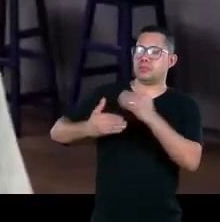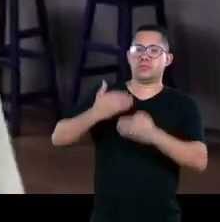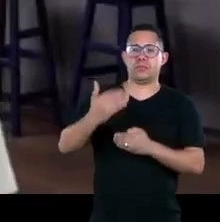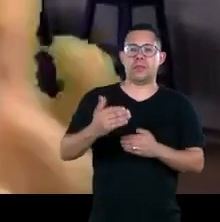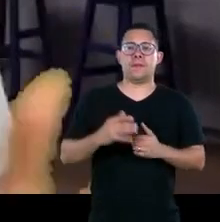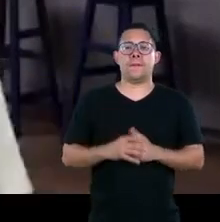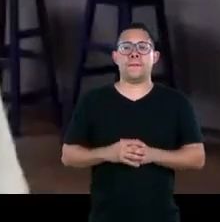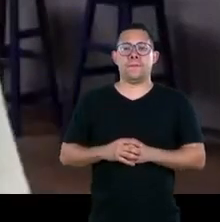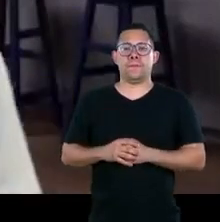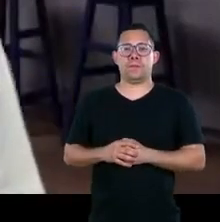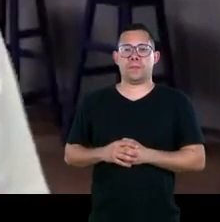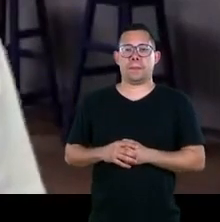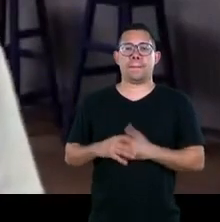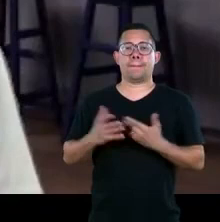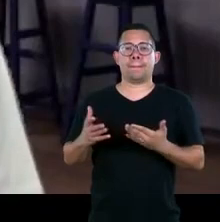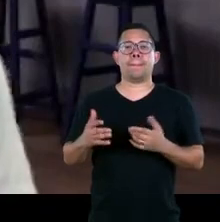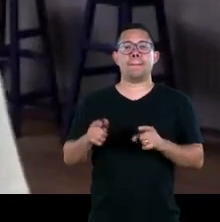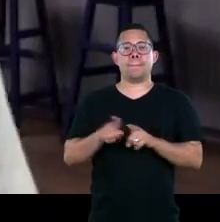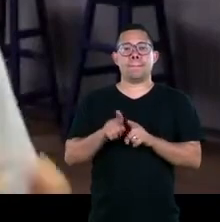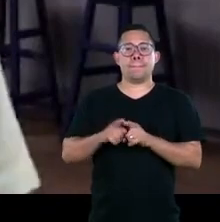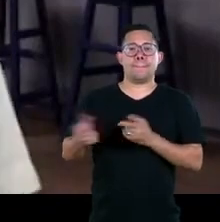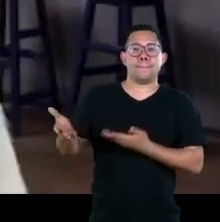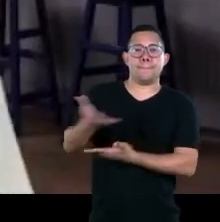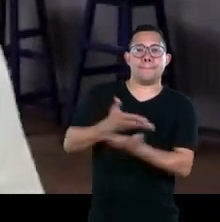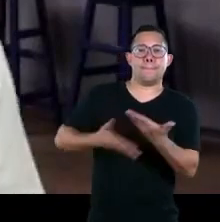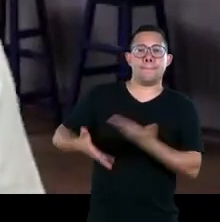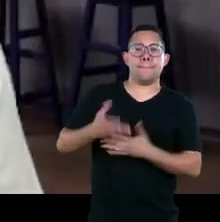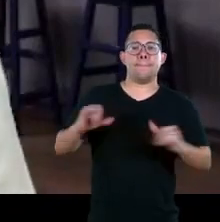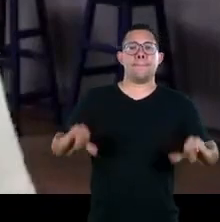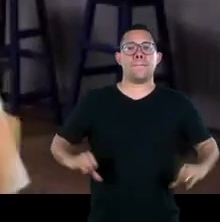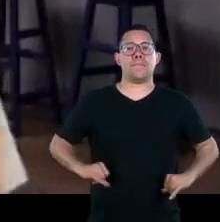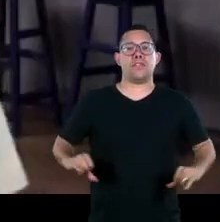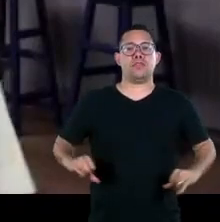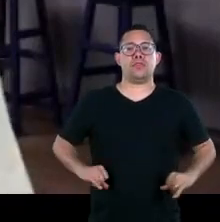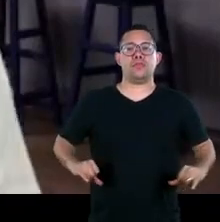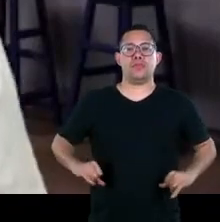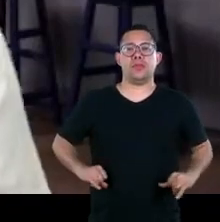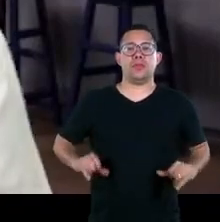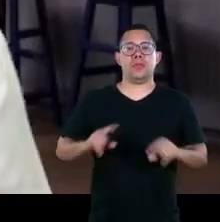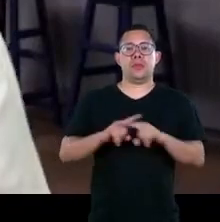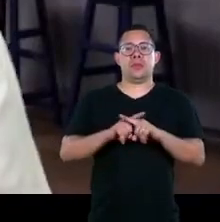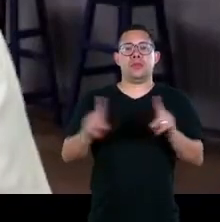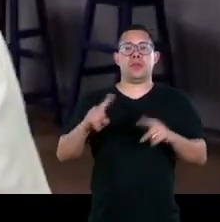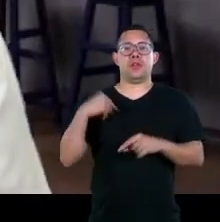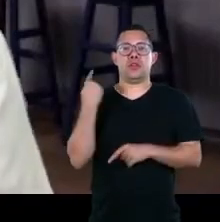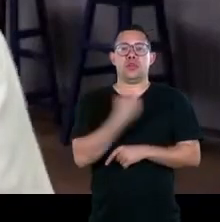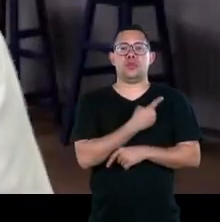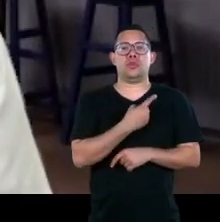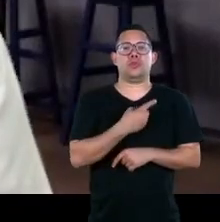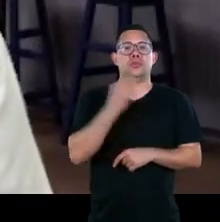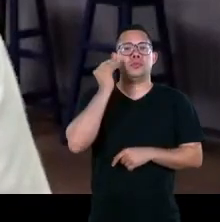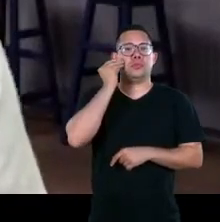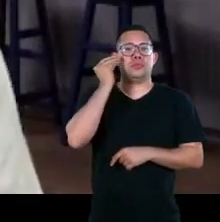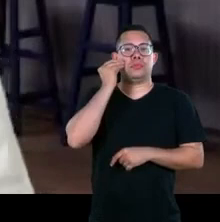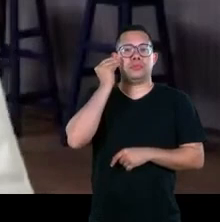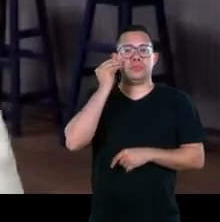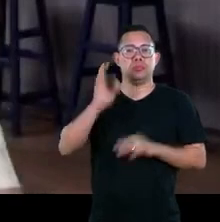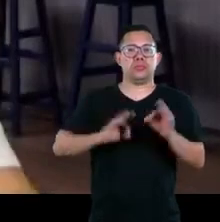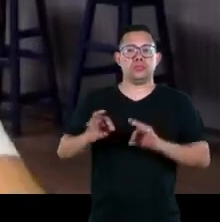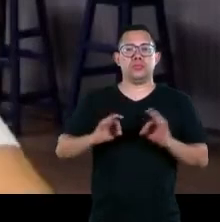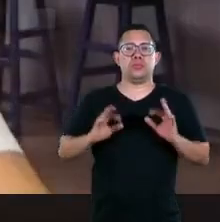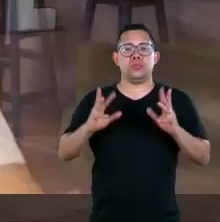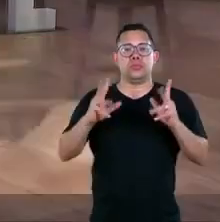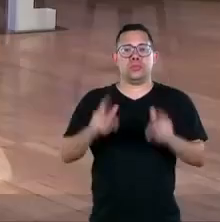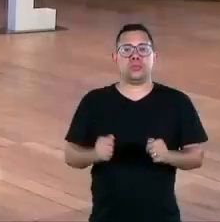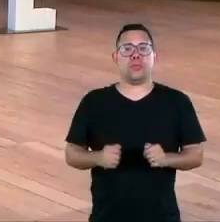eu compartilho do seu sofrimento estamos fazendo o possível mas a gente tem que se juntar e tentar lutar contra isso de todas as formas possíveis